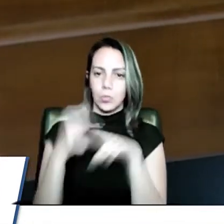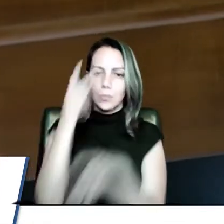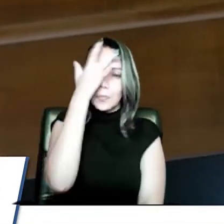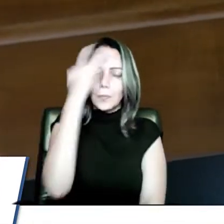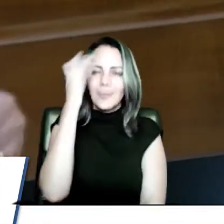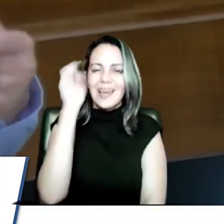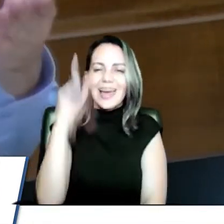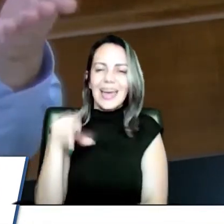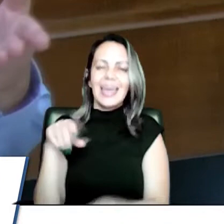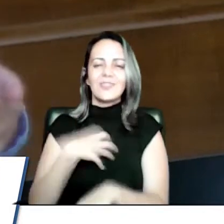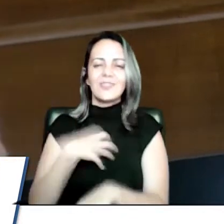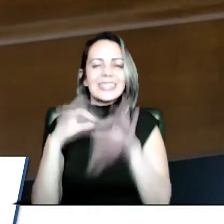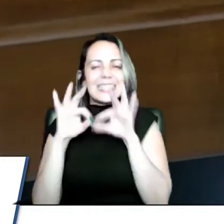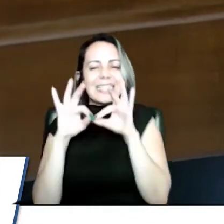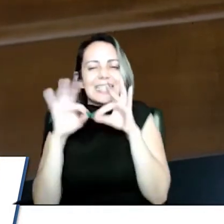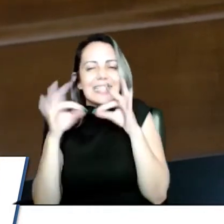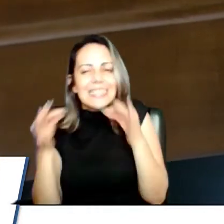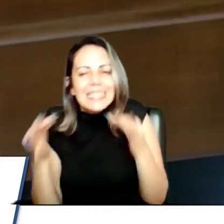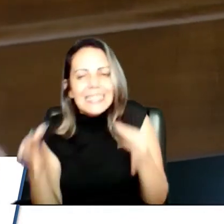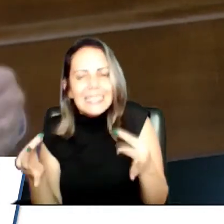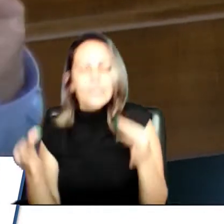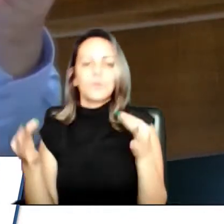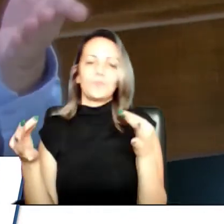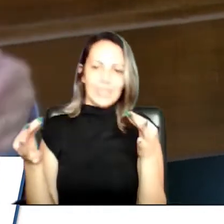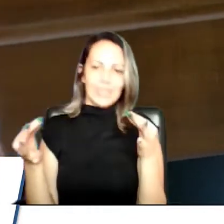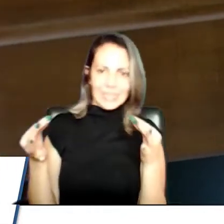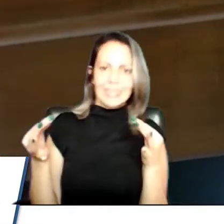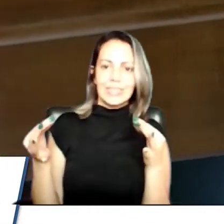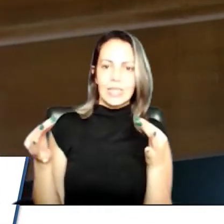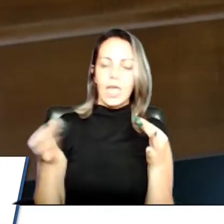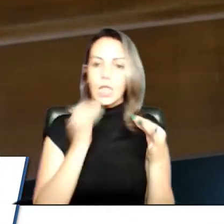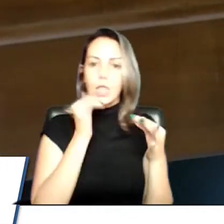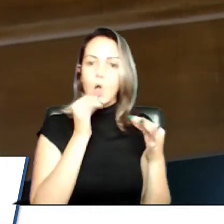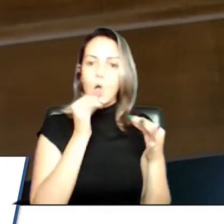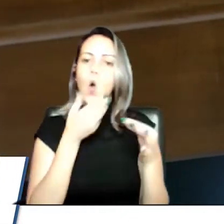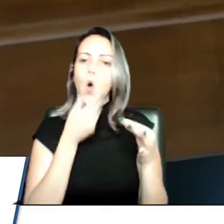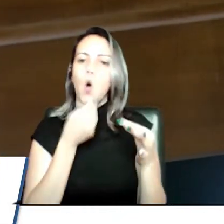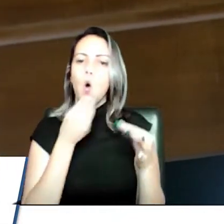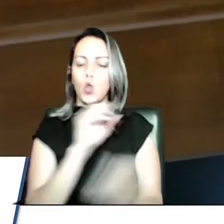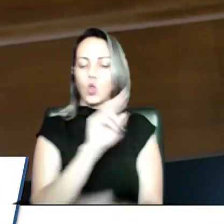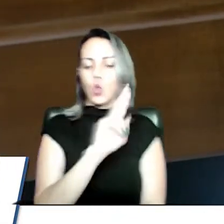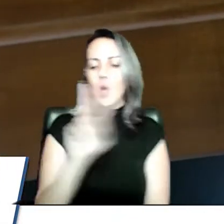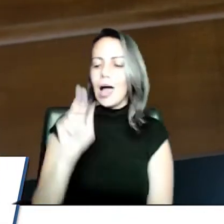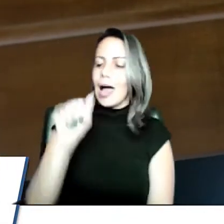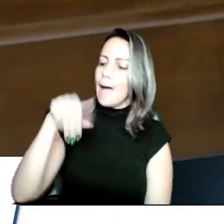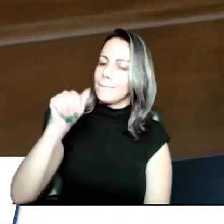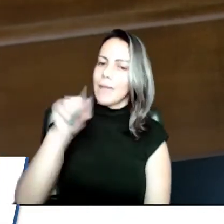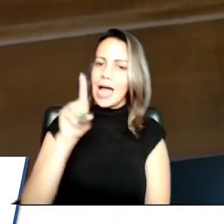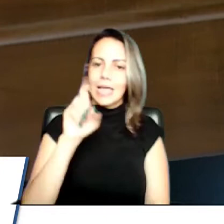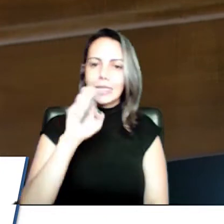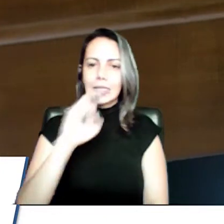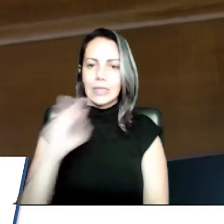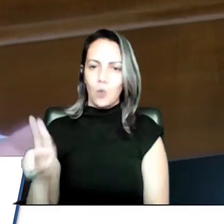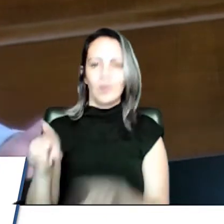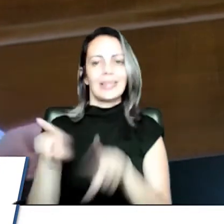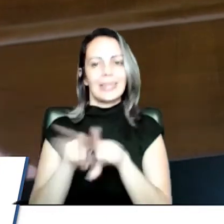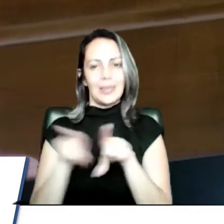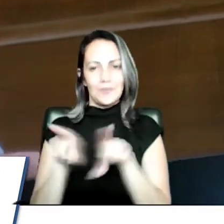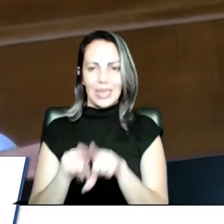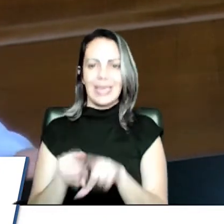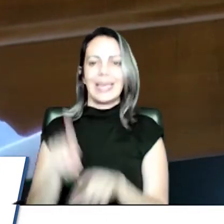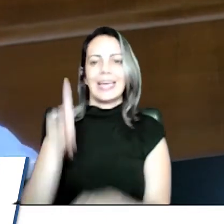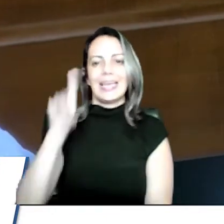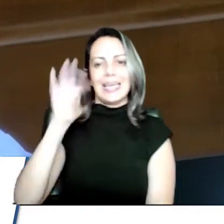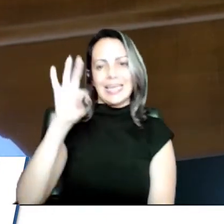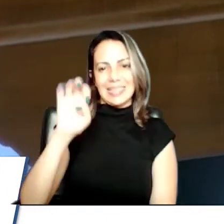a questão, pegamos o exemplo aqui do Suamadeu, a Dona Terê, que são pessoas muito simples, ela recebe